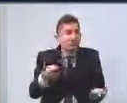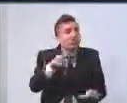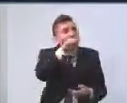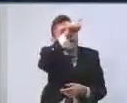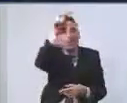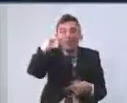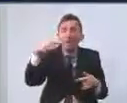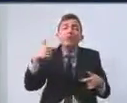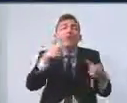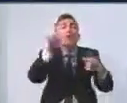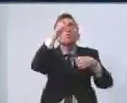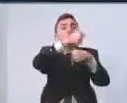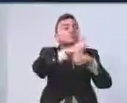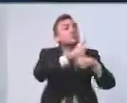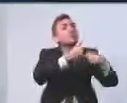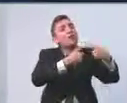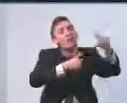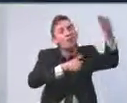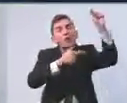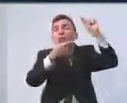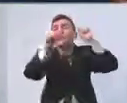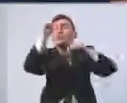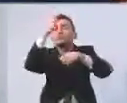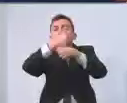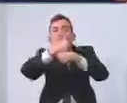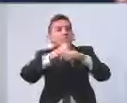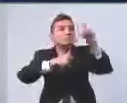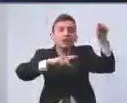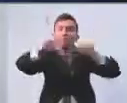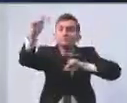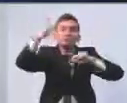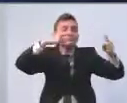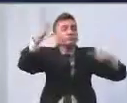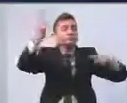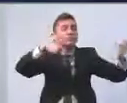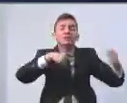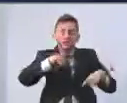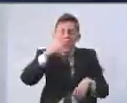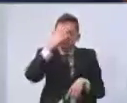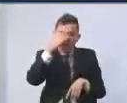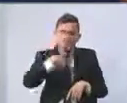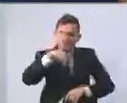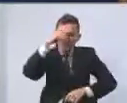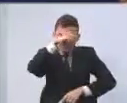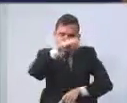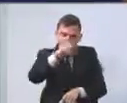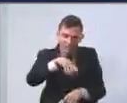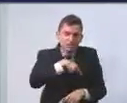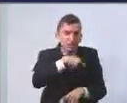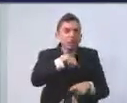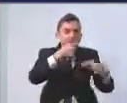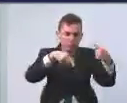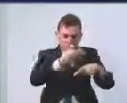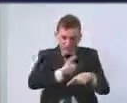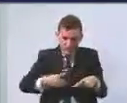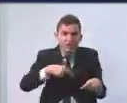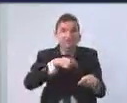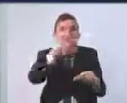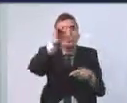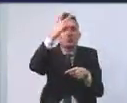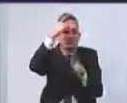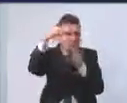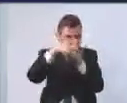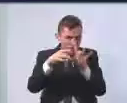substituem. De toda forma, é assim um desafio de todos nós. Temos recursos, temos políticas, temos parceiros, mas não